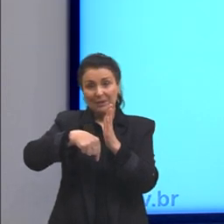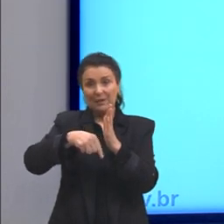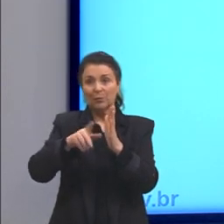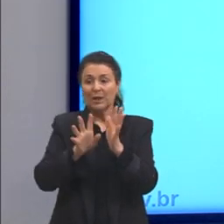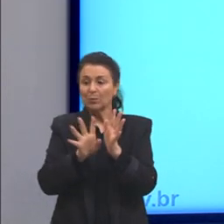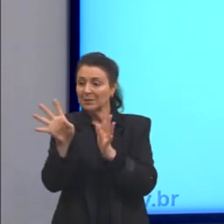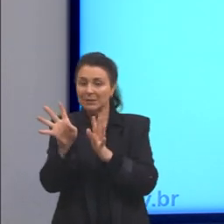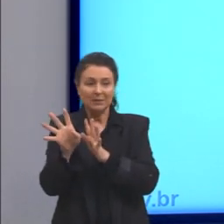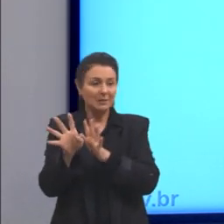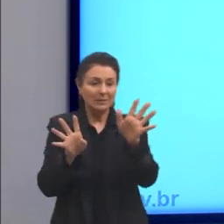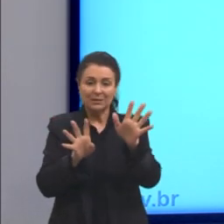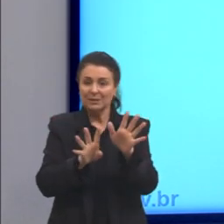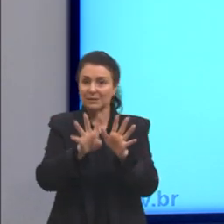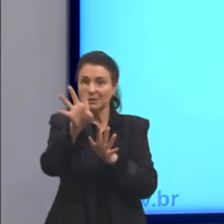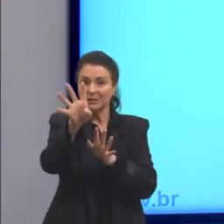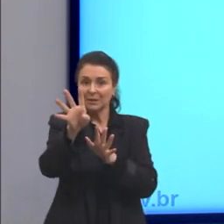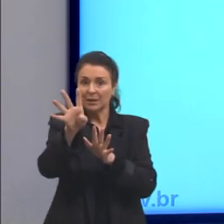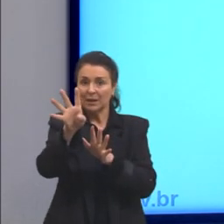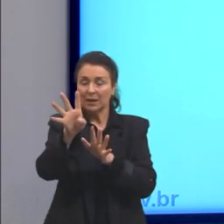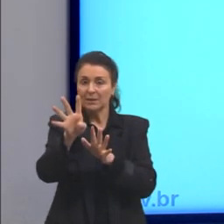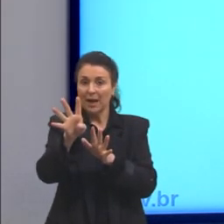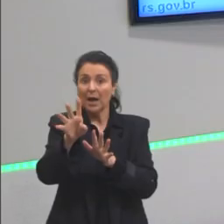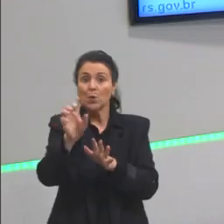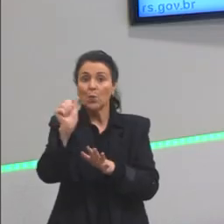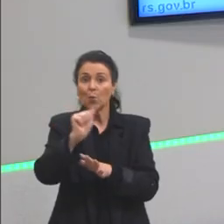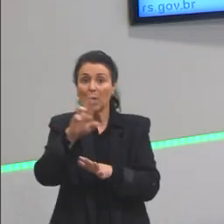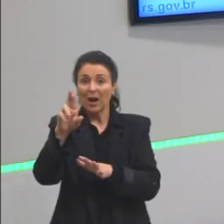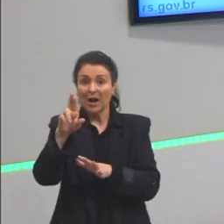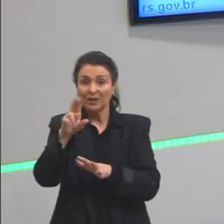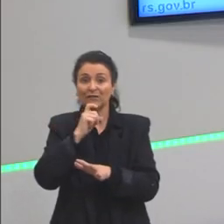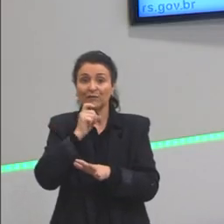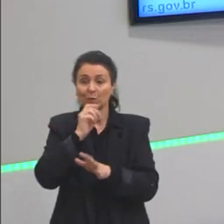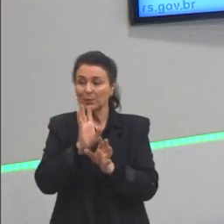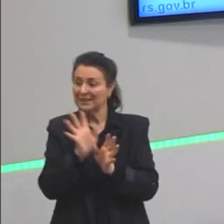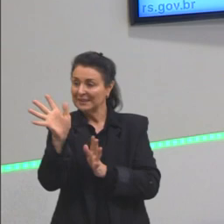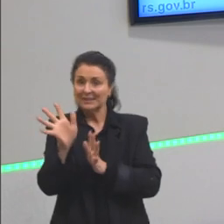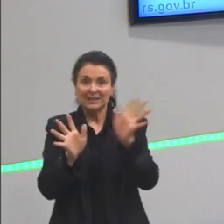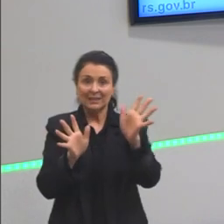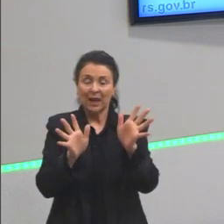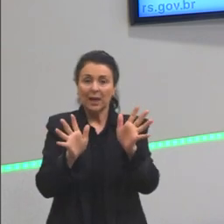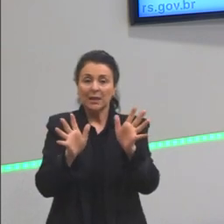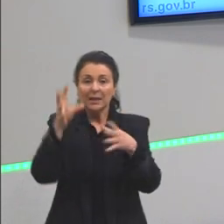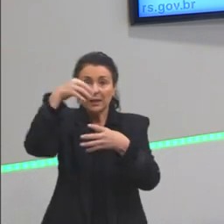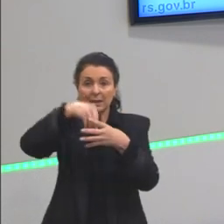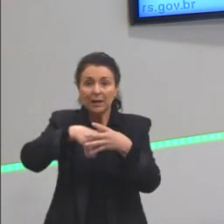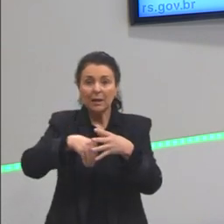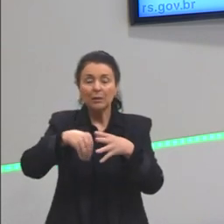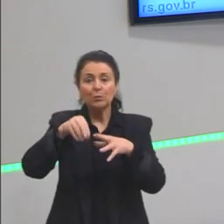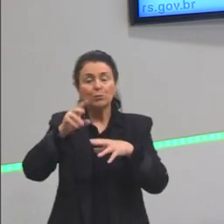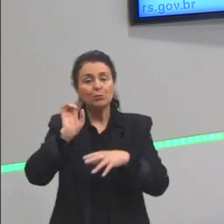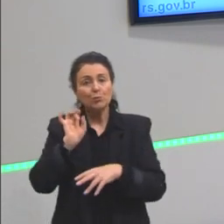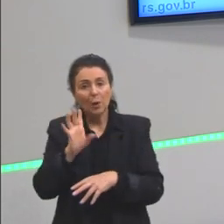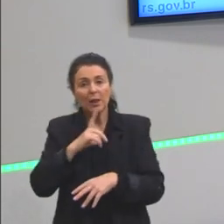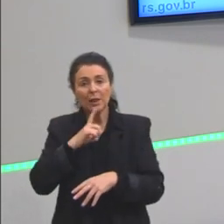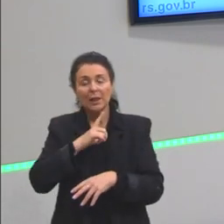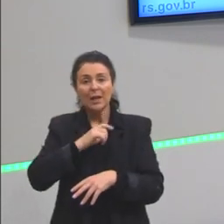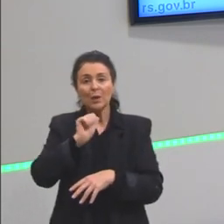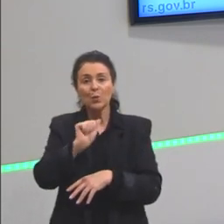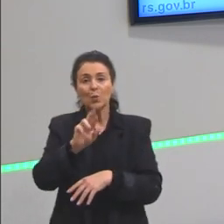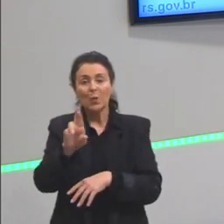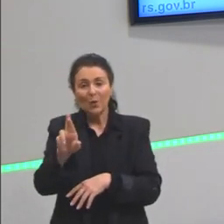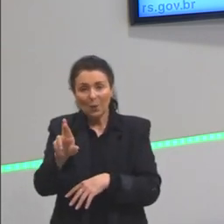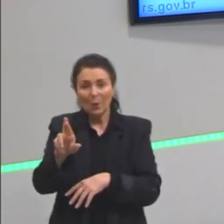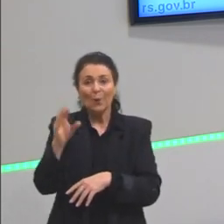e acabar ficando somente o ar quente. Então, sim, é possível as pessoas morarem em